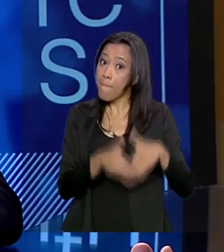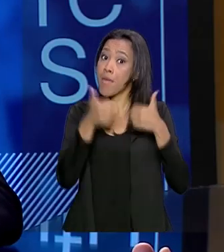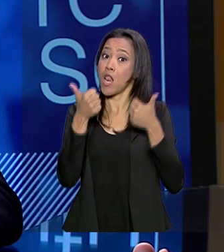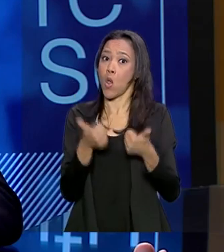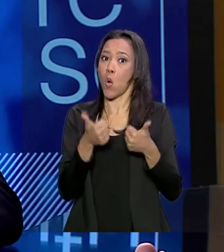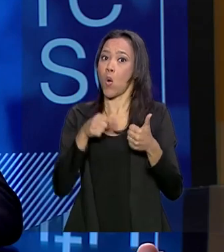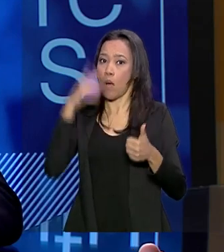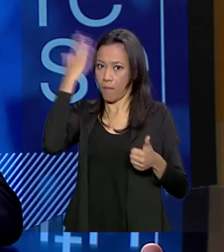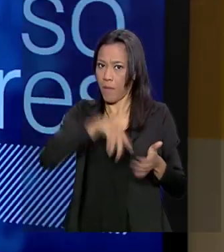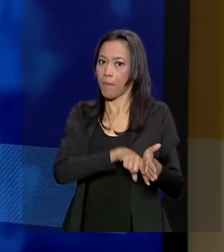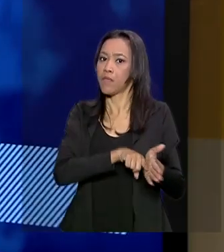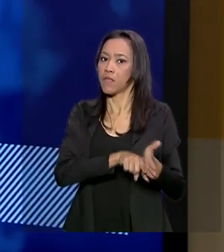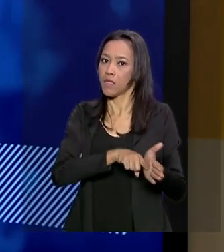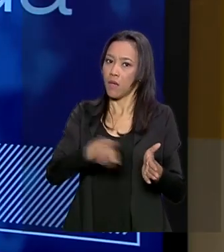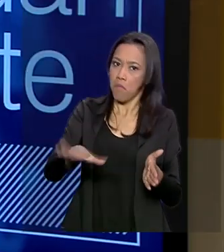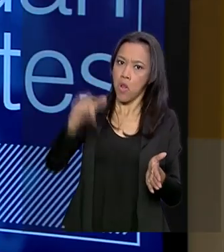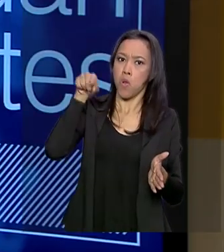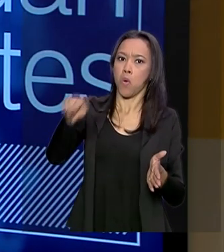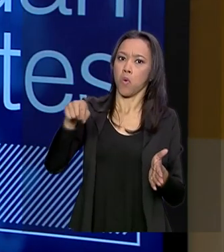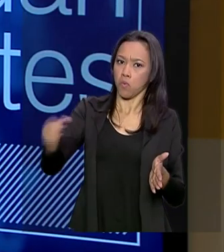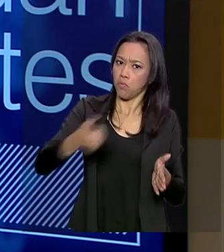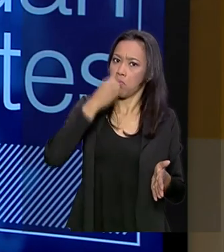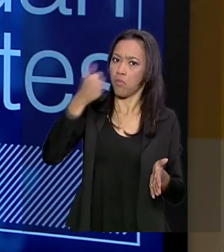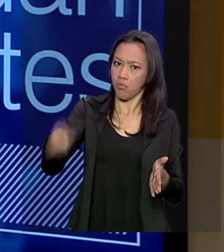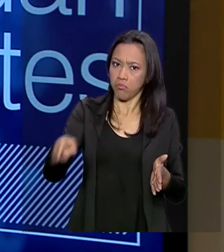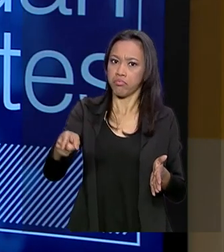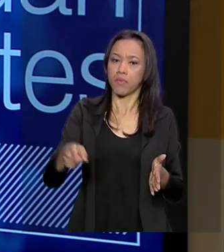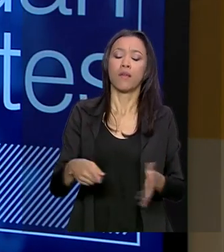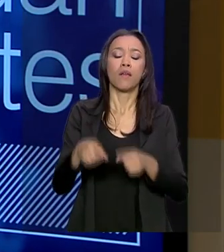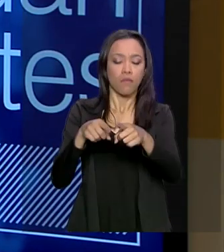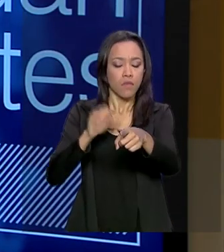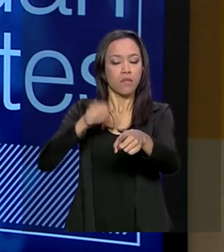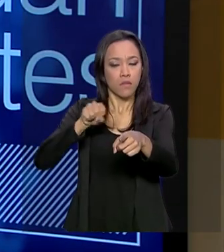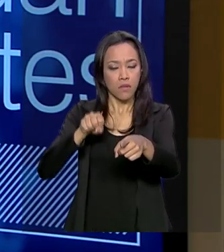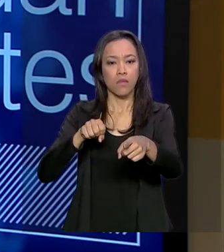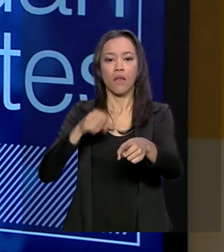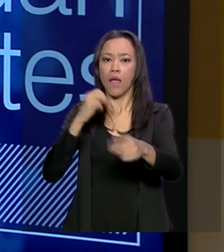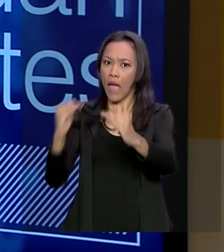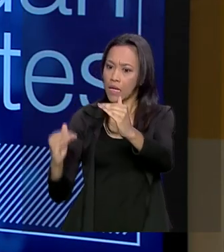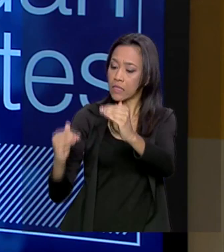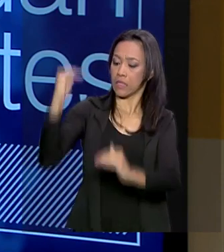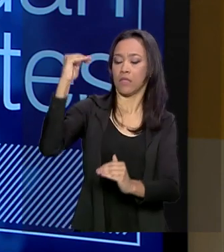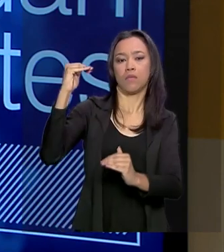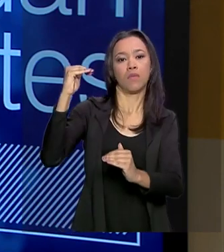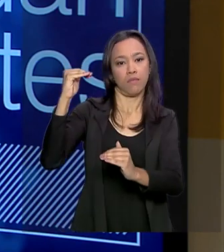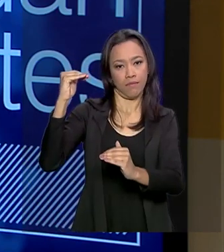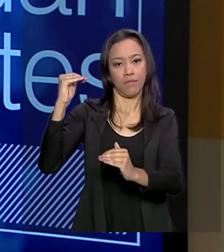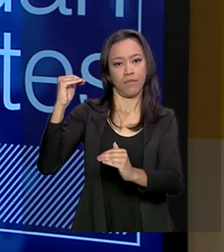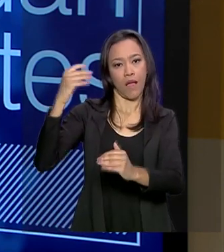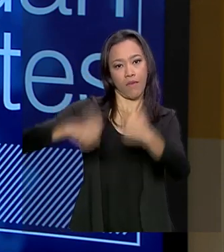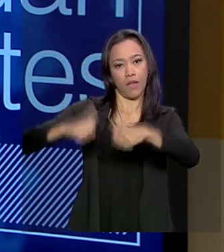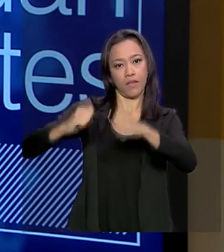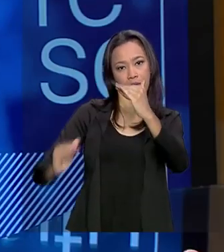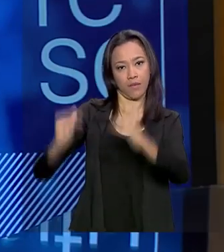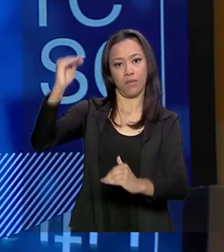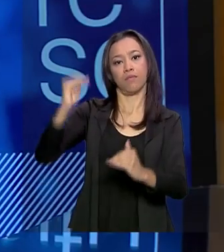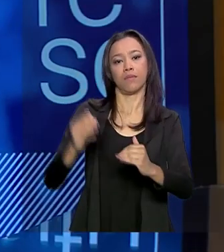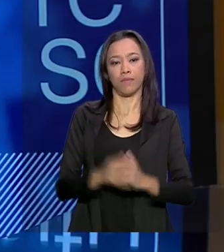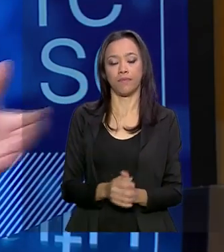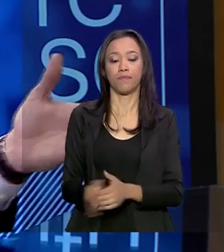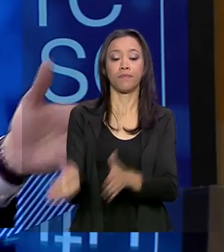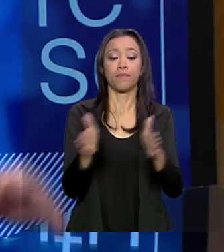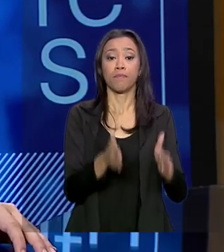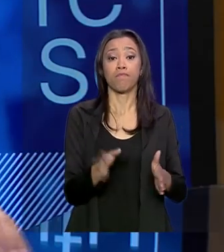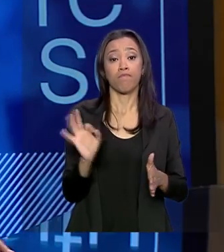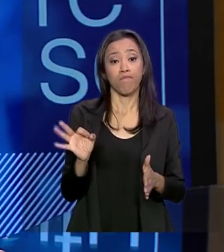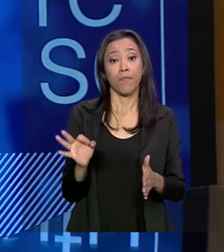alunos. É muito melhor. É significativamente bem acima da média nacional. Perfeito. Agora,